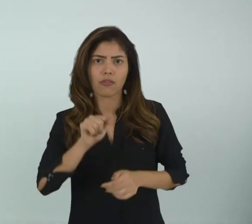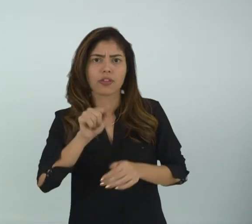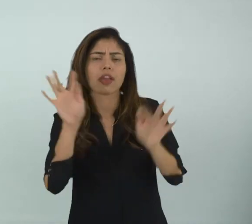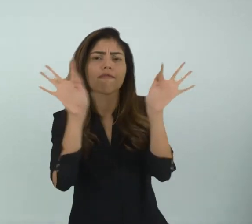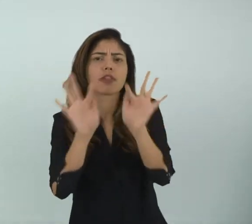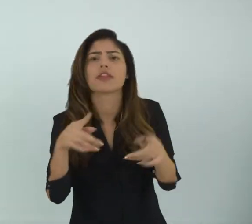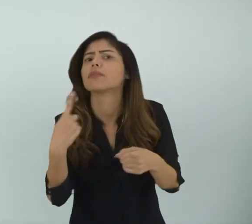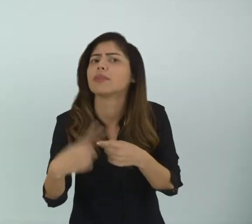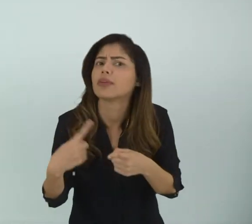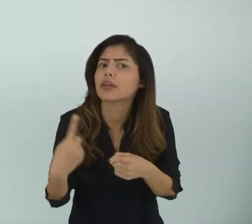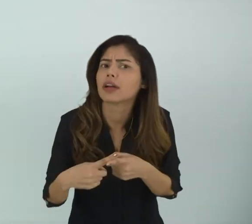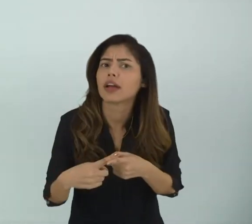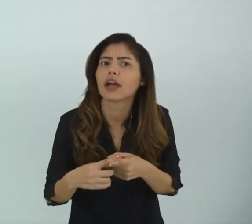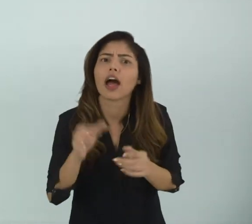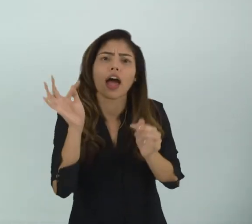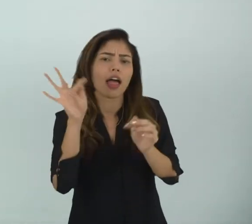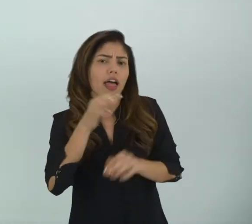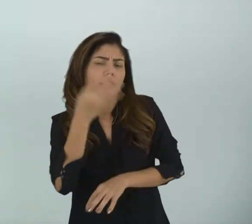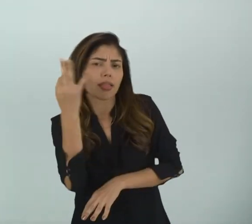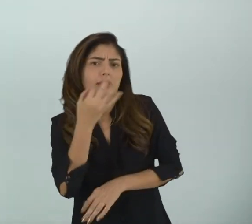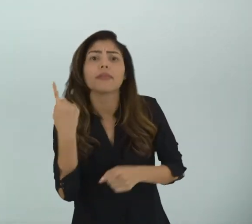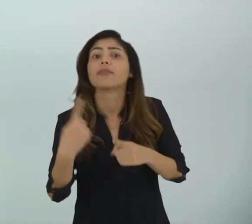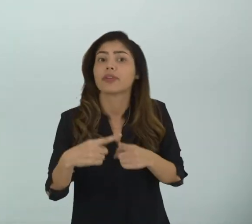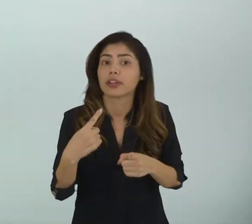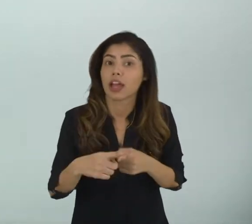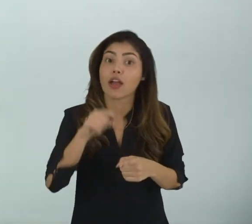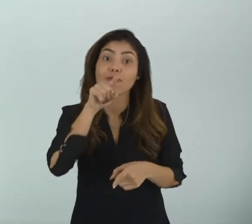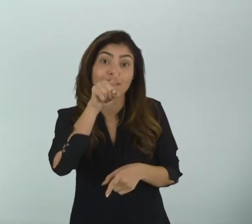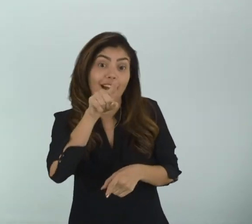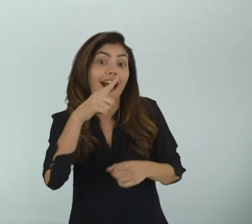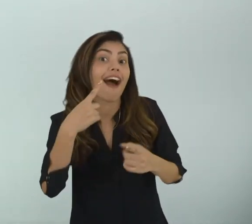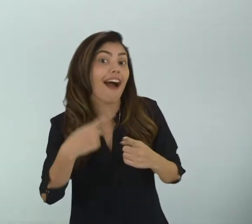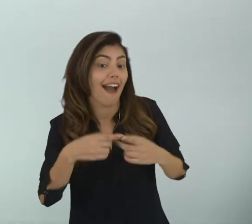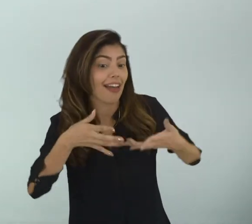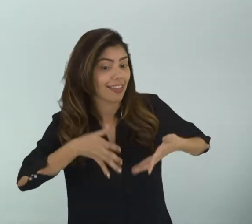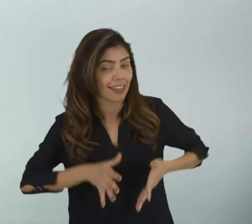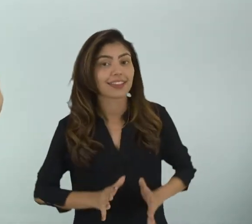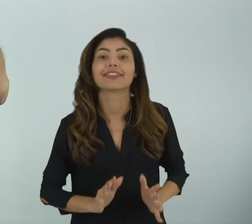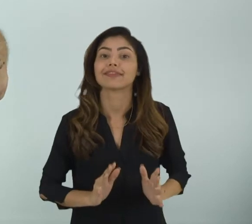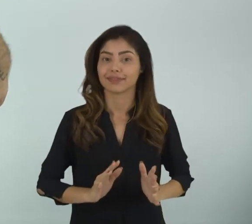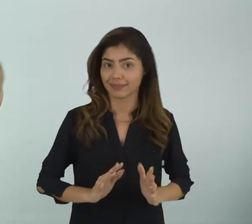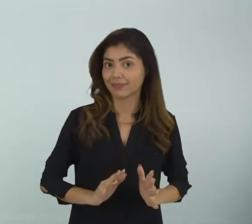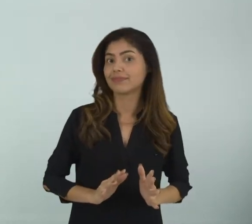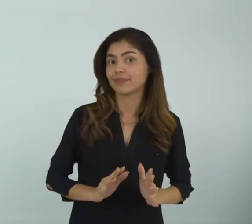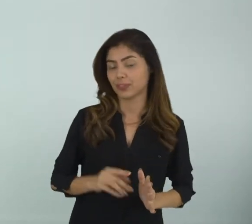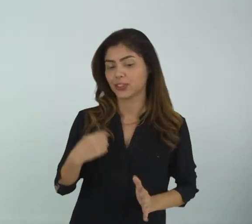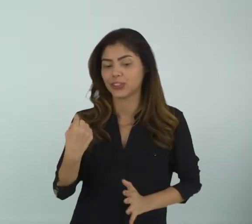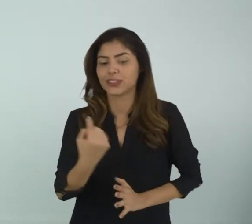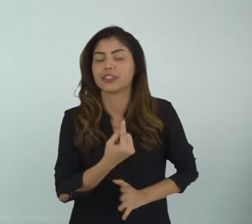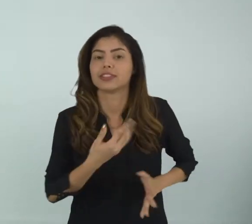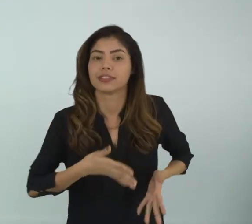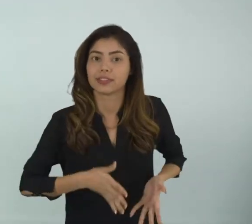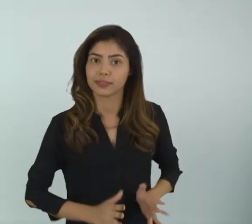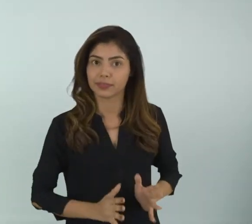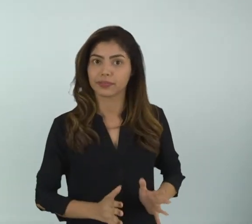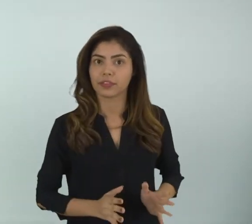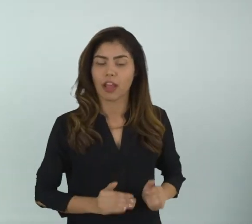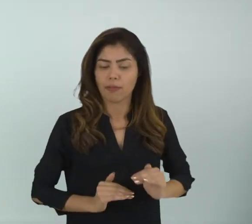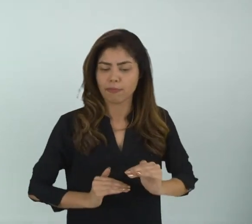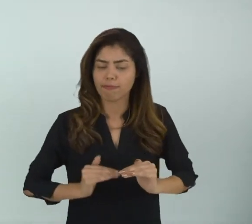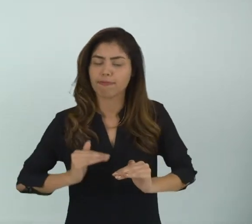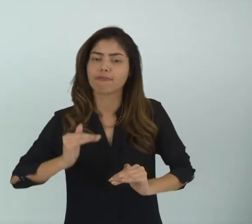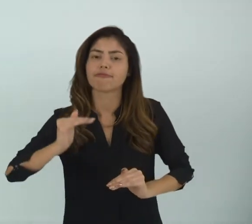feliz hoje por que? Você tem uma família linda por que? Porque você nasceu Nós nascemos E você